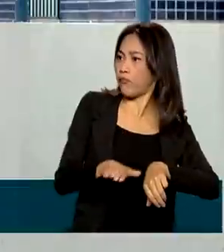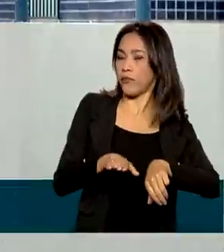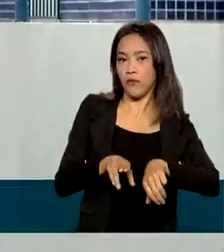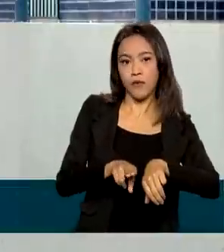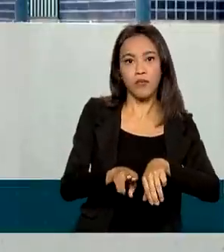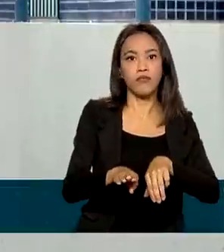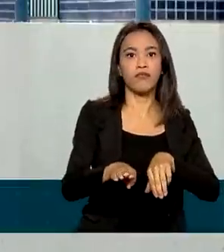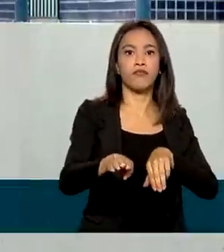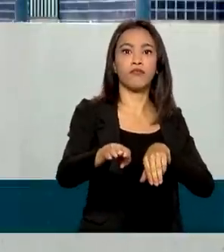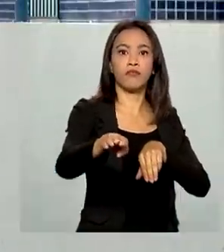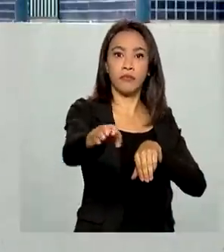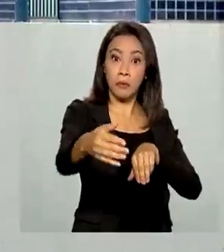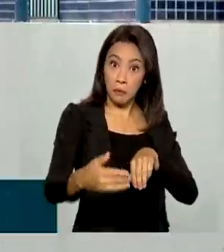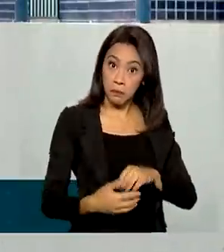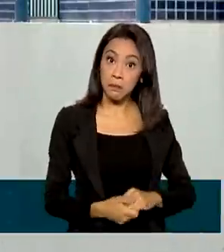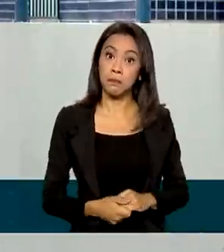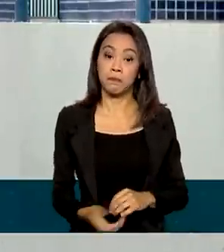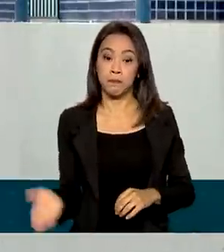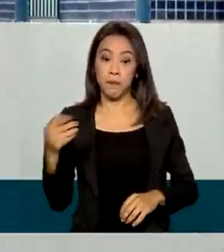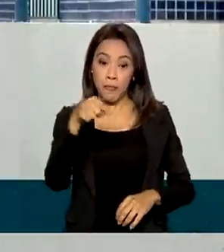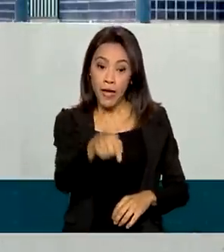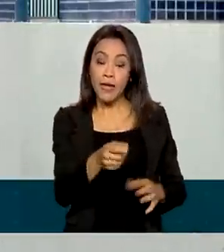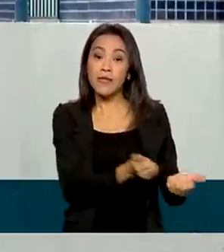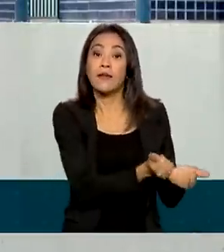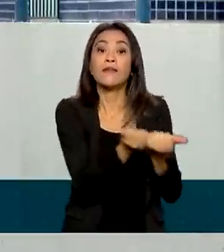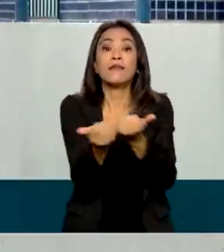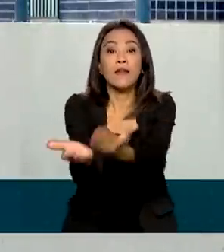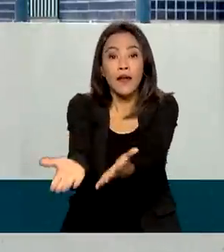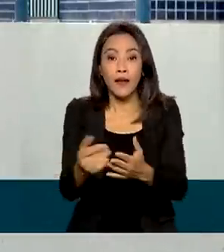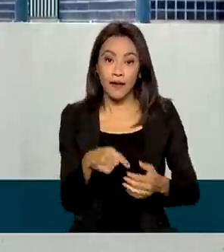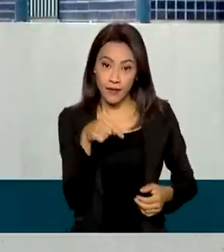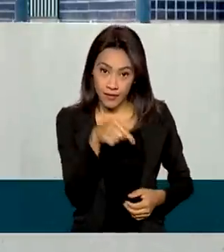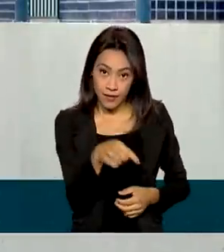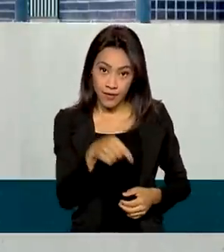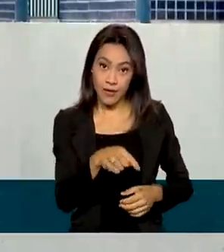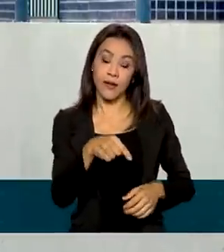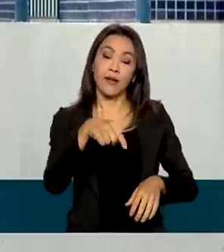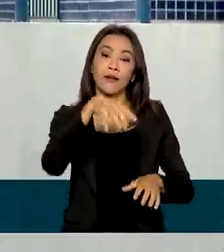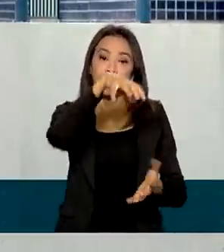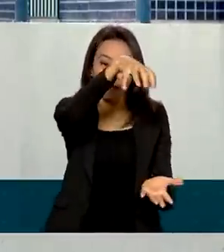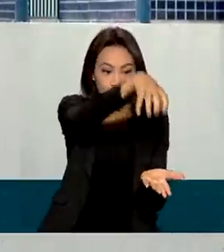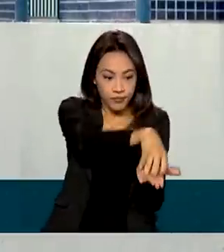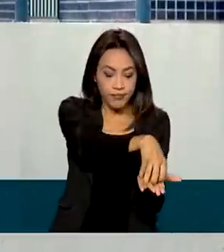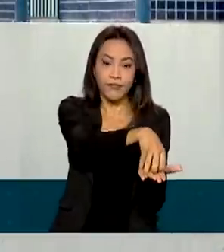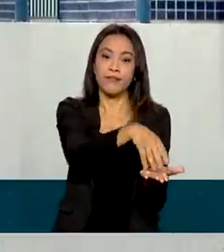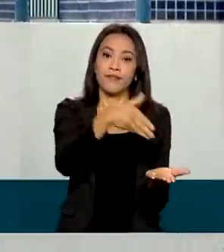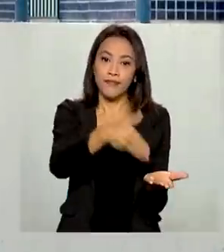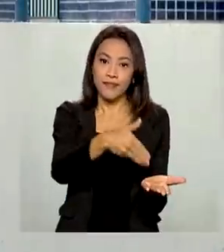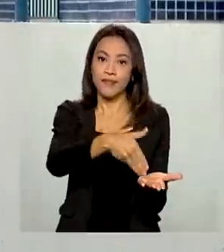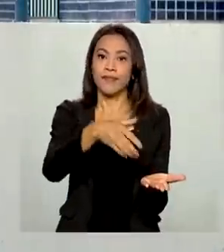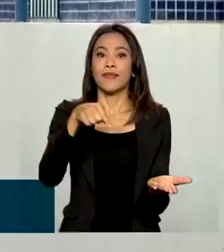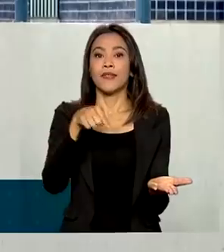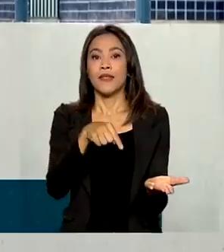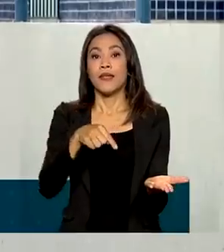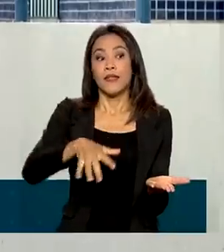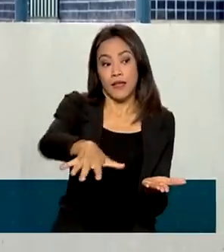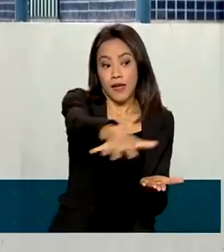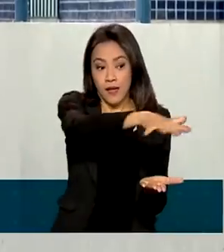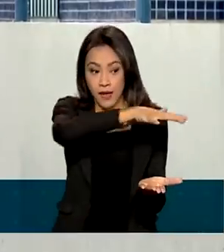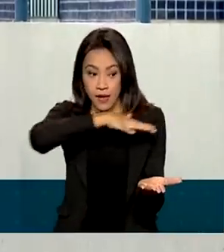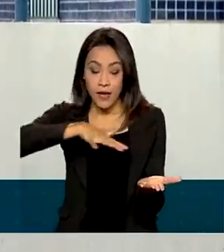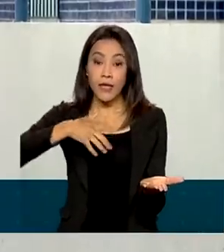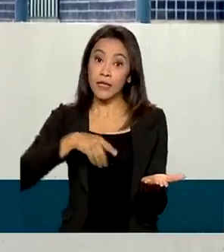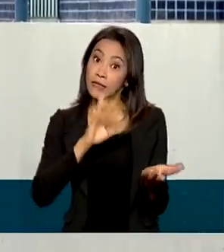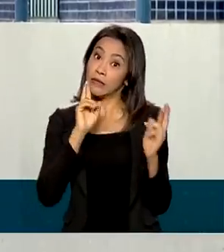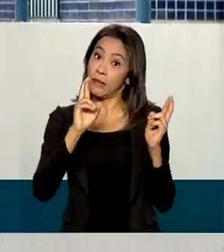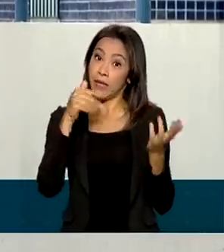chegar. A entrega da estação Cajupiranga marca a conclusão do trecho 1 da linha férrea da Grande Natal. A expectativa